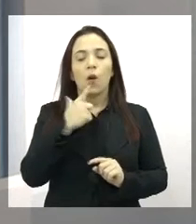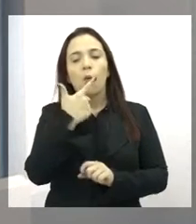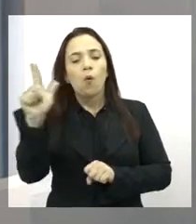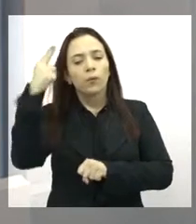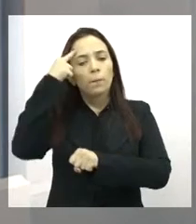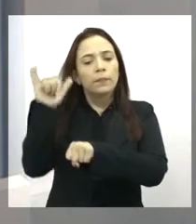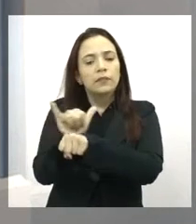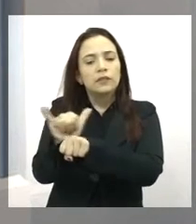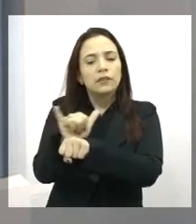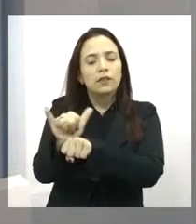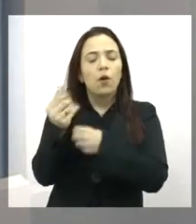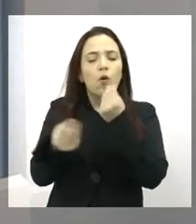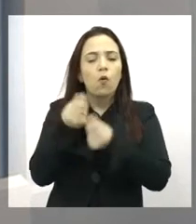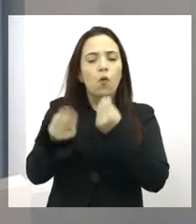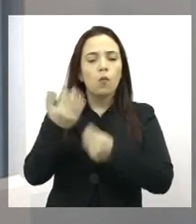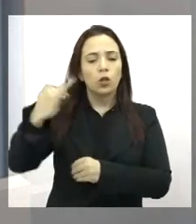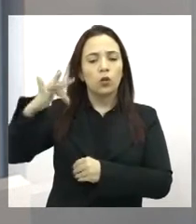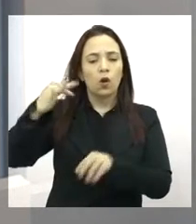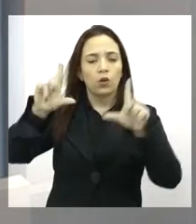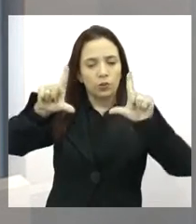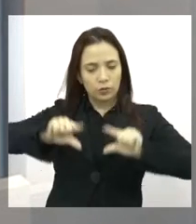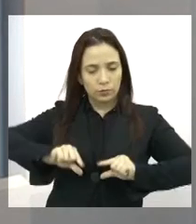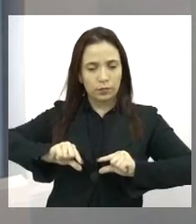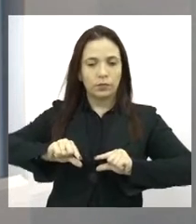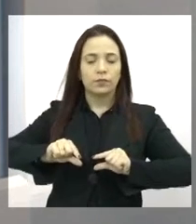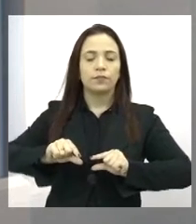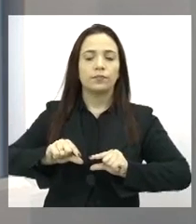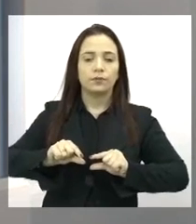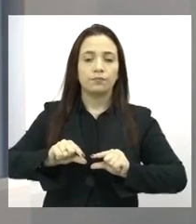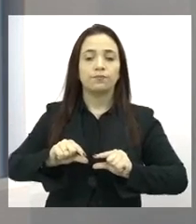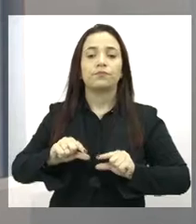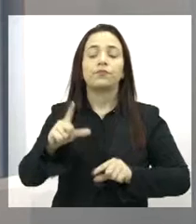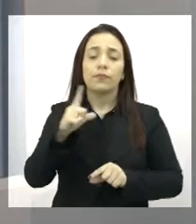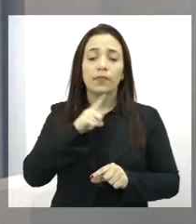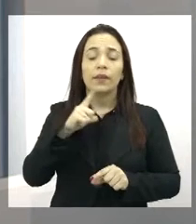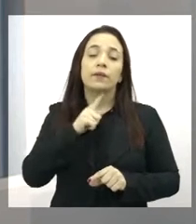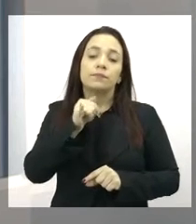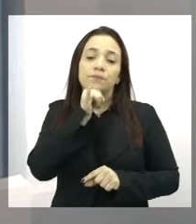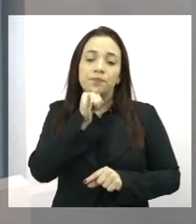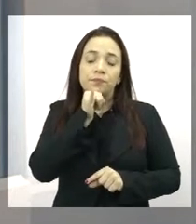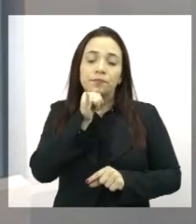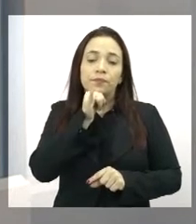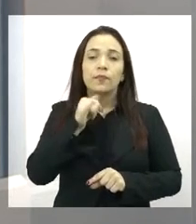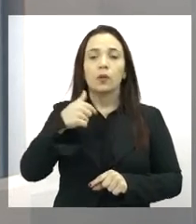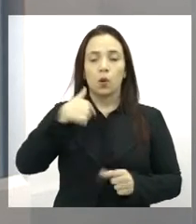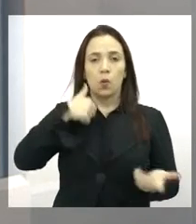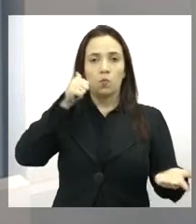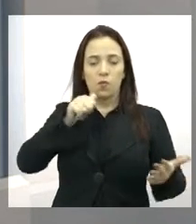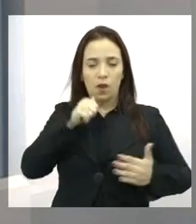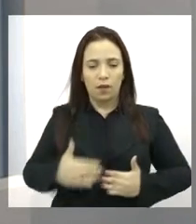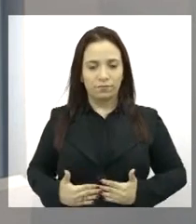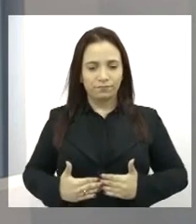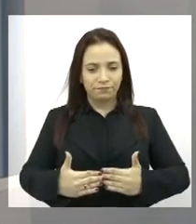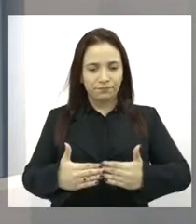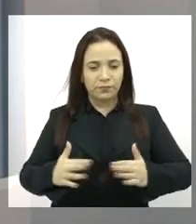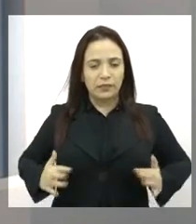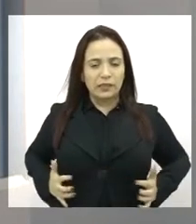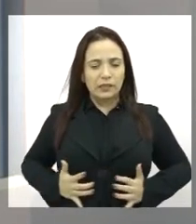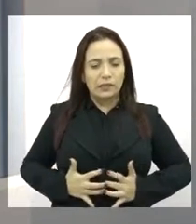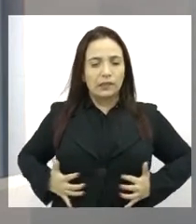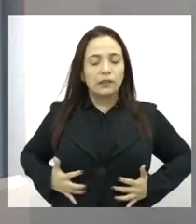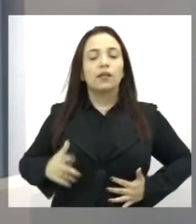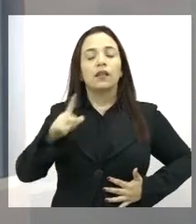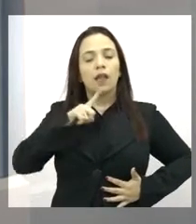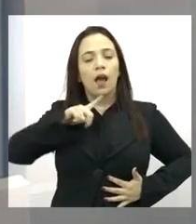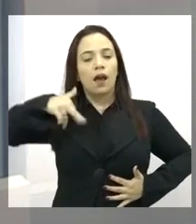No procedimento de humanização do parto, é muito recomendado, por exemplo, que a mulher caminhe, né? Porque acelera o trabalho